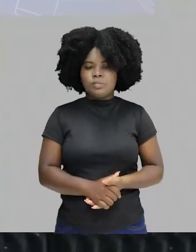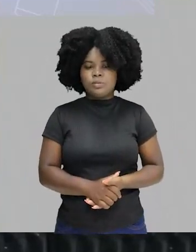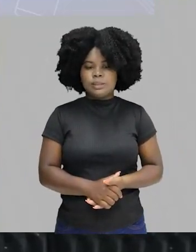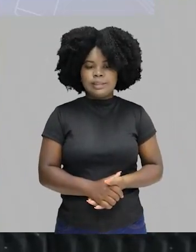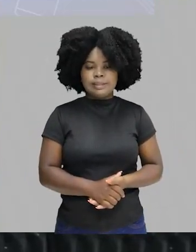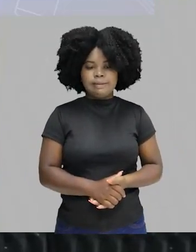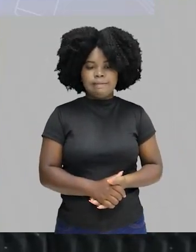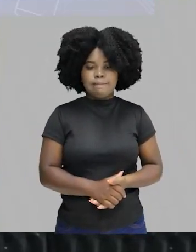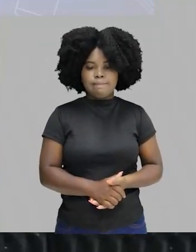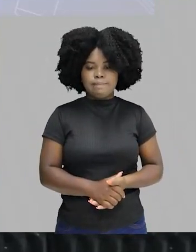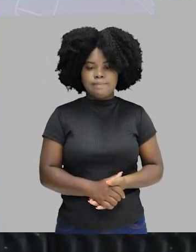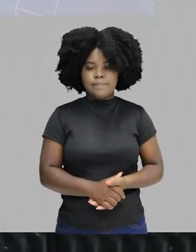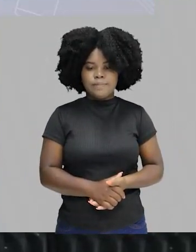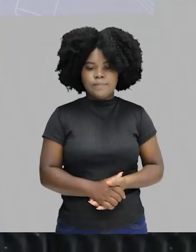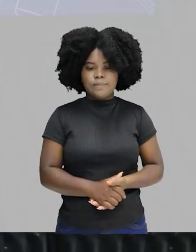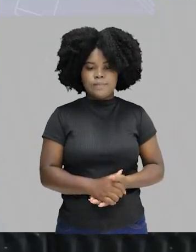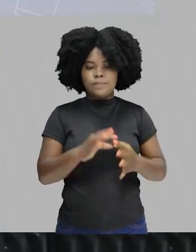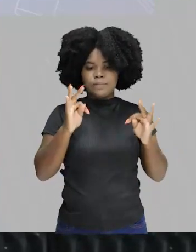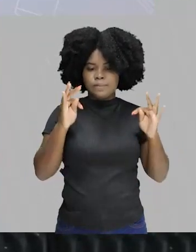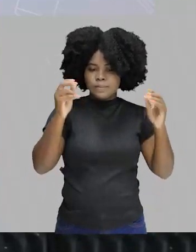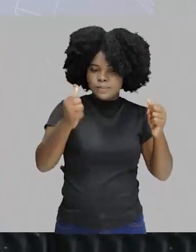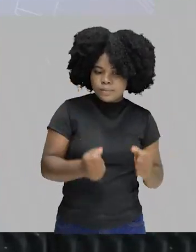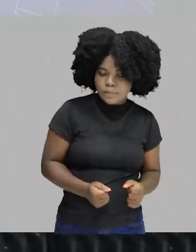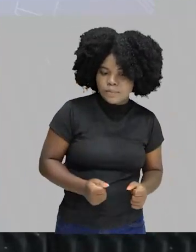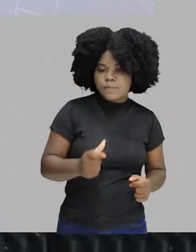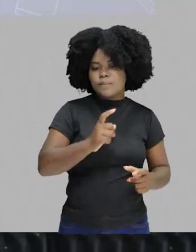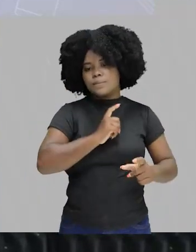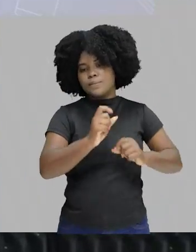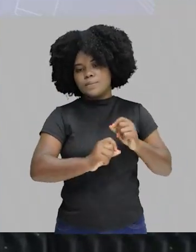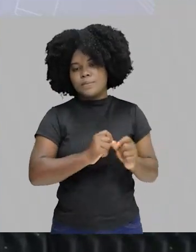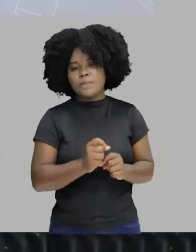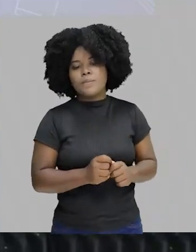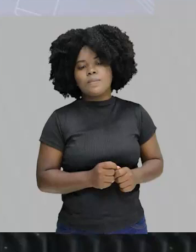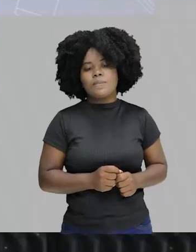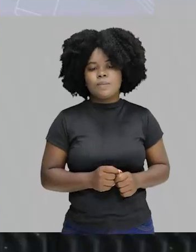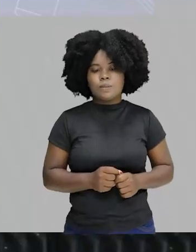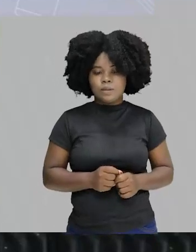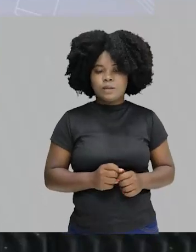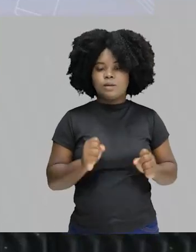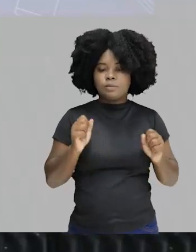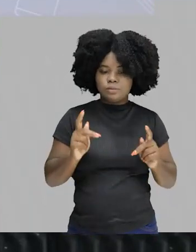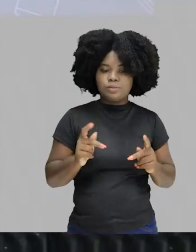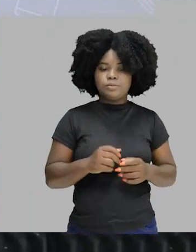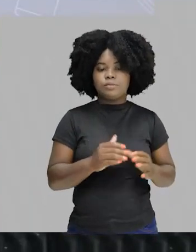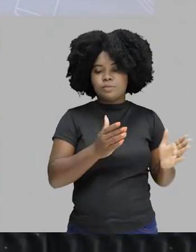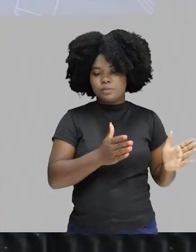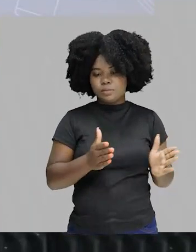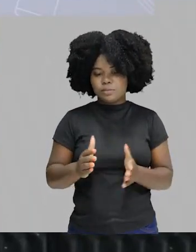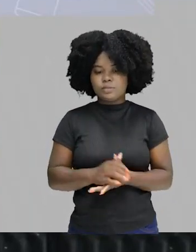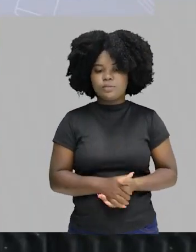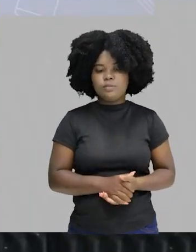realmente a esse aspecto político. Tem todo um arcabouço mais alargado dentro desse processo.